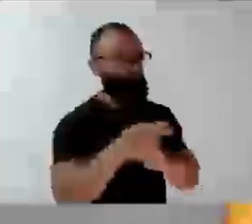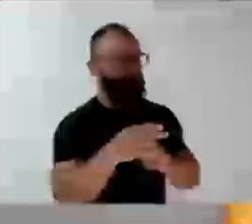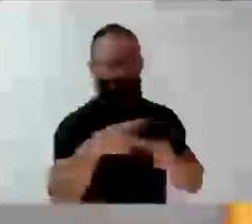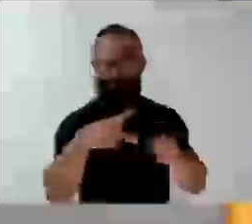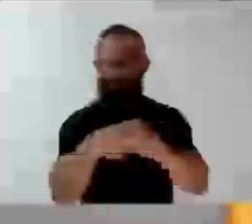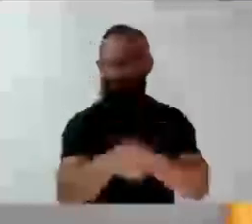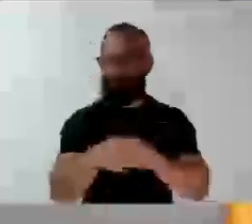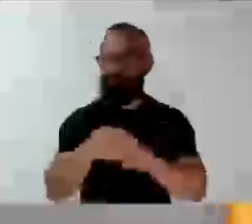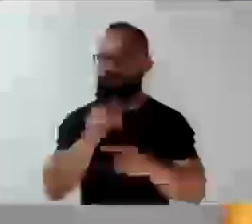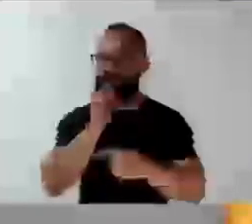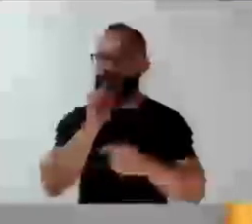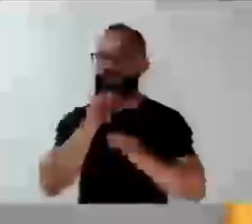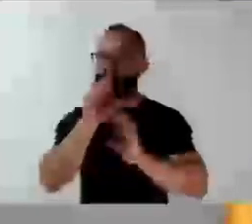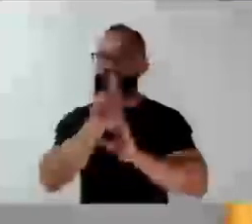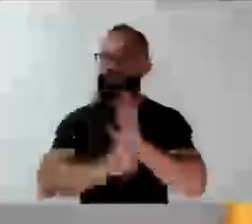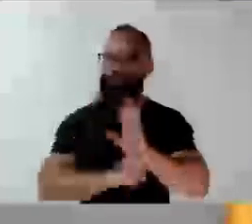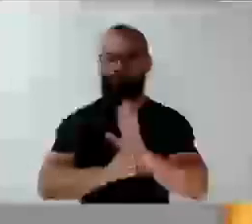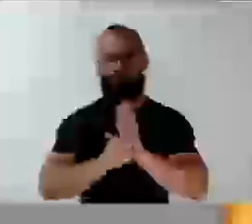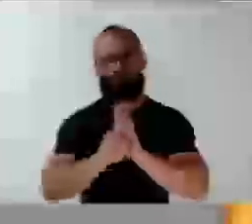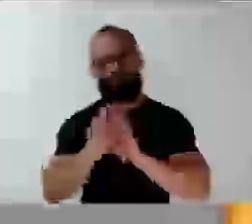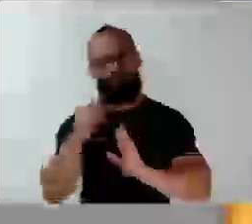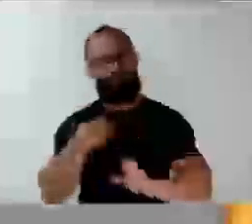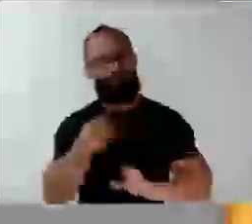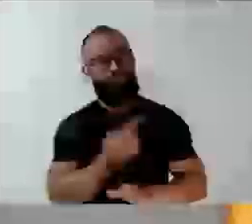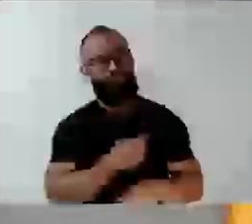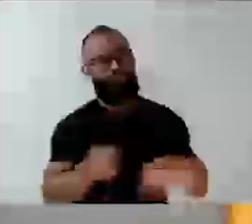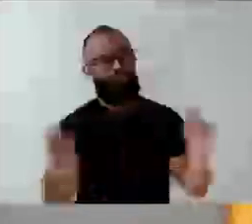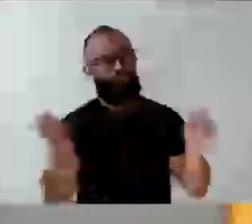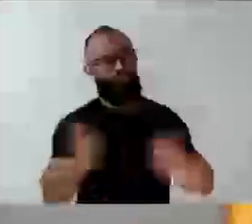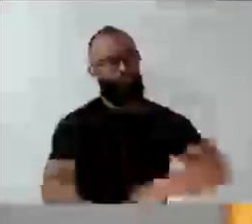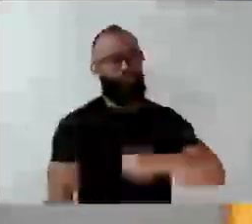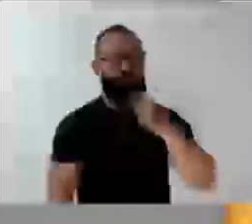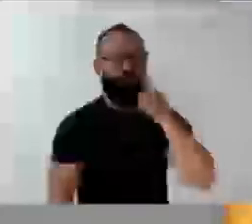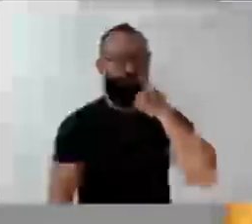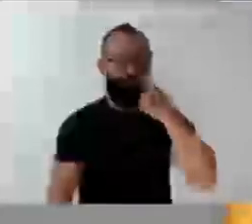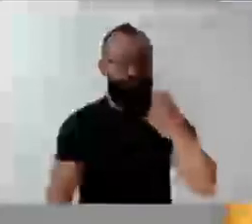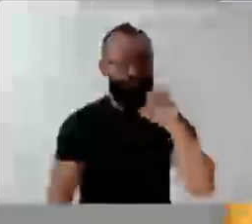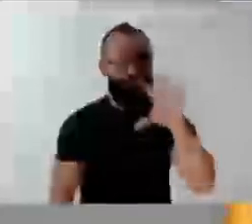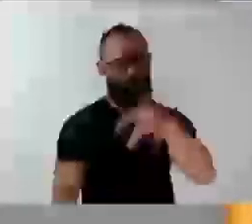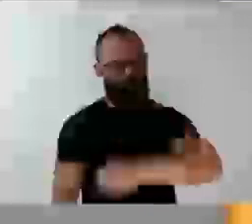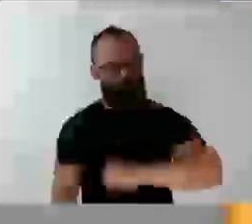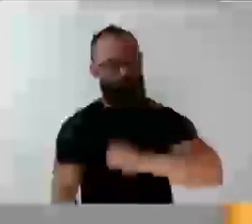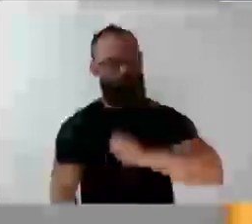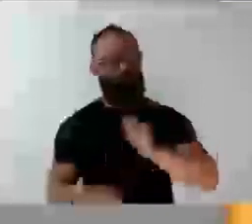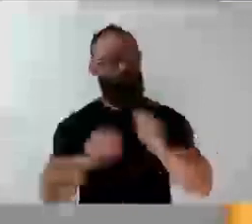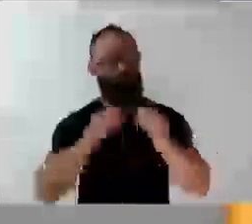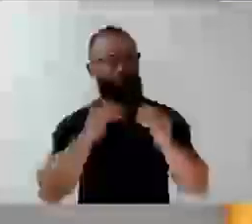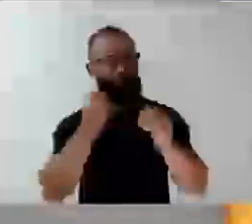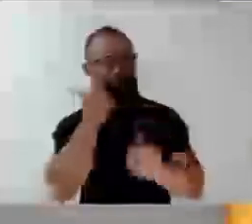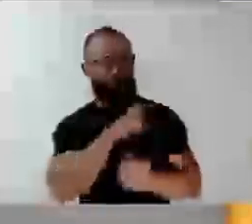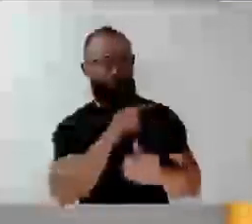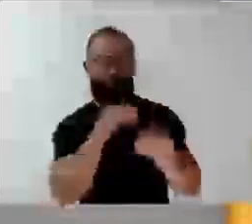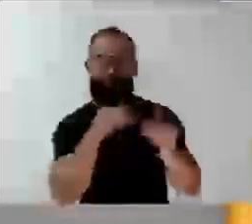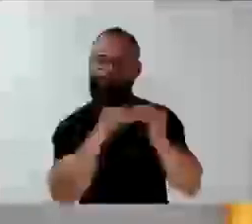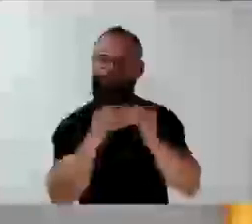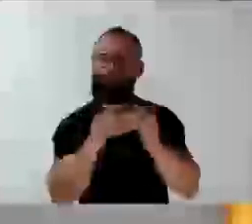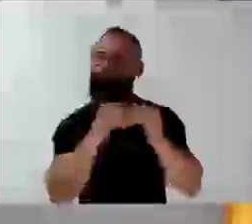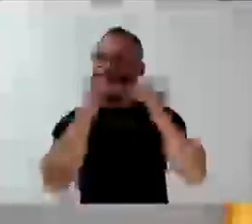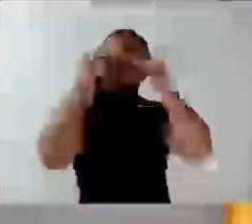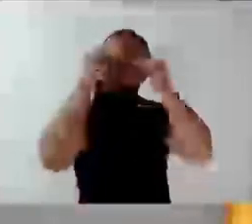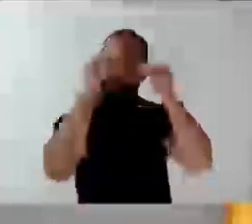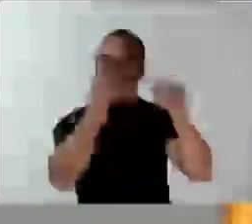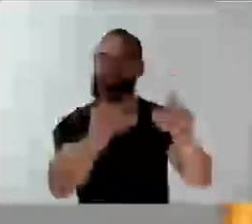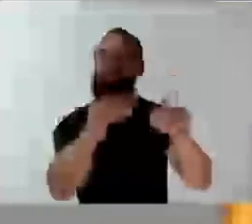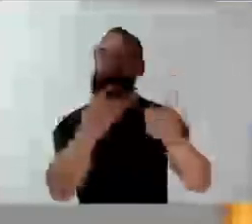do ponto de vista jurídico, ser ilegal, para que a gente possa ter uma coleta de lixo que atenda à expectativa e às demandas dos nossos cidadãos. Porque a gente está aqui,